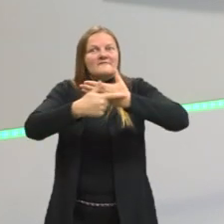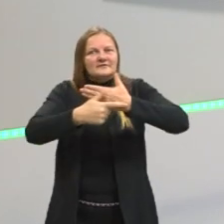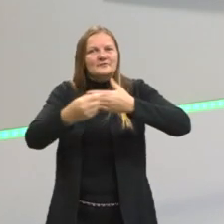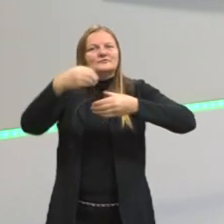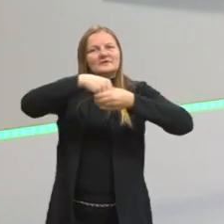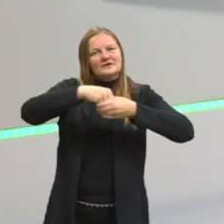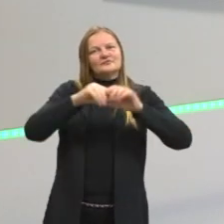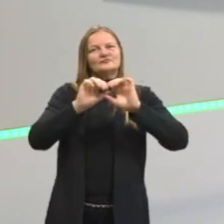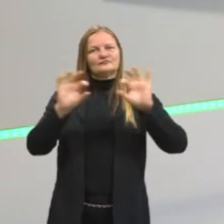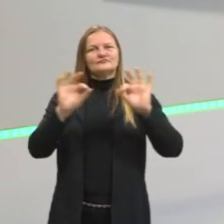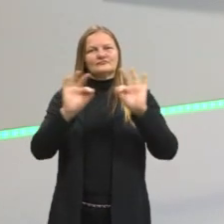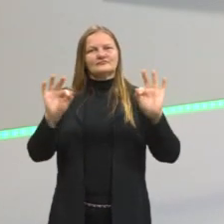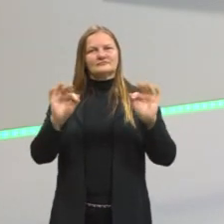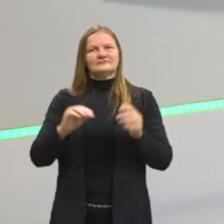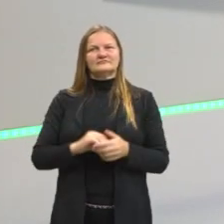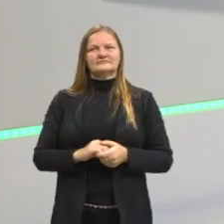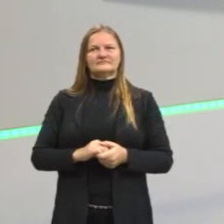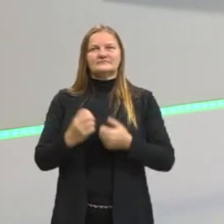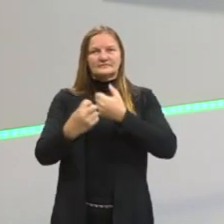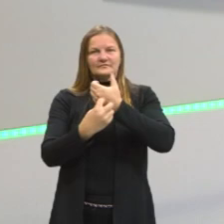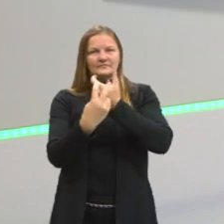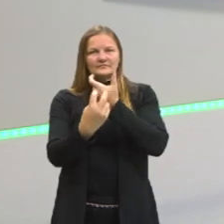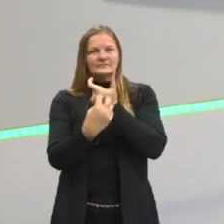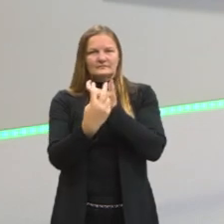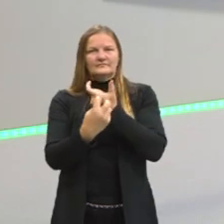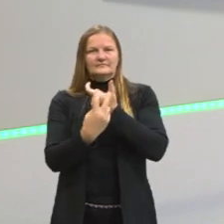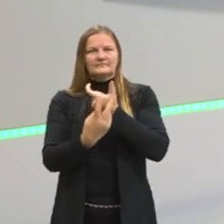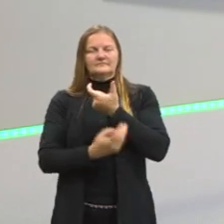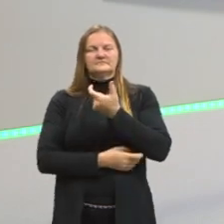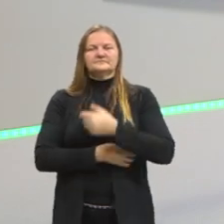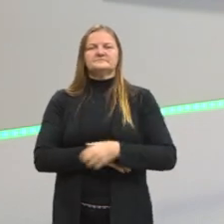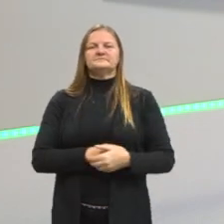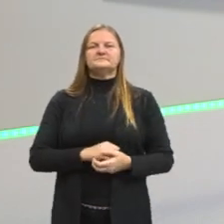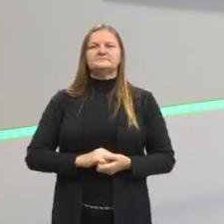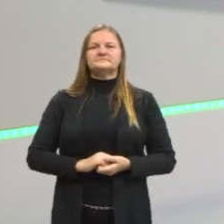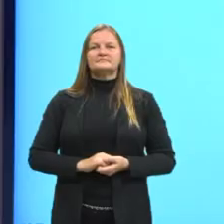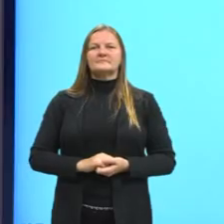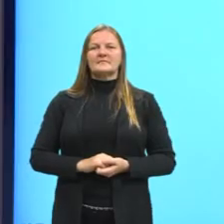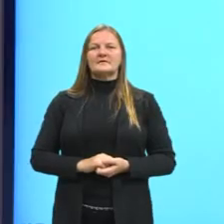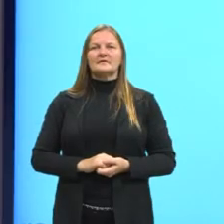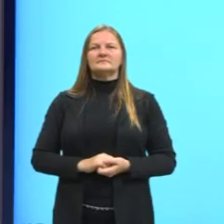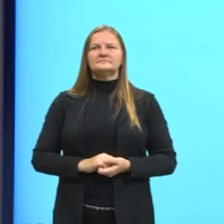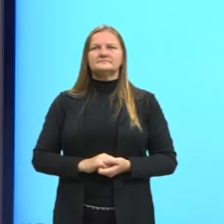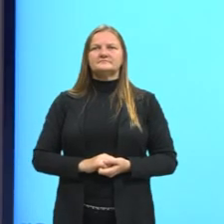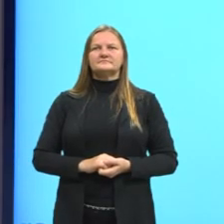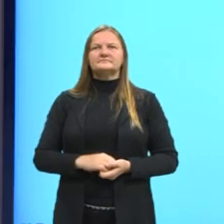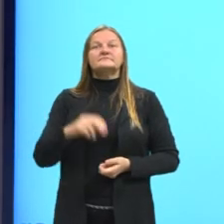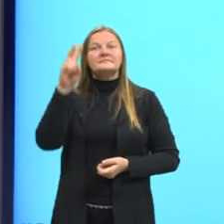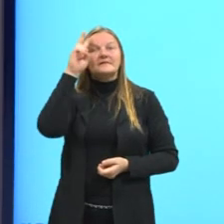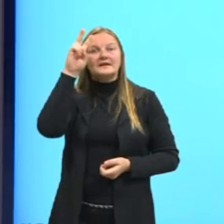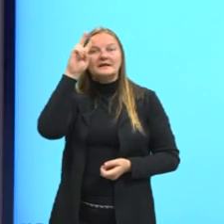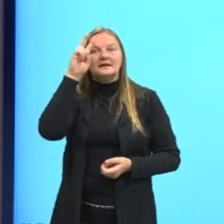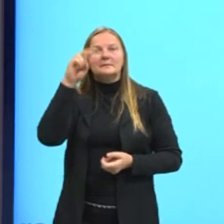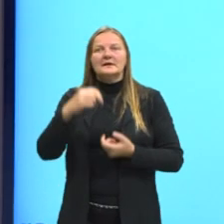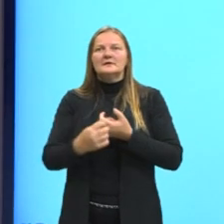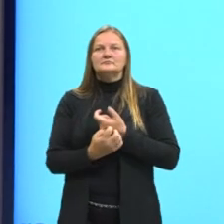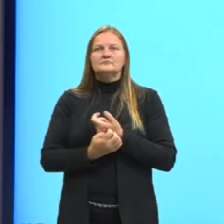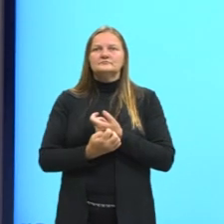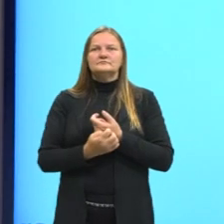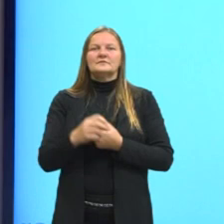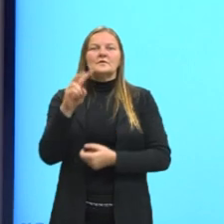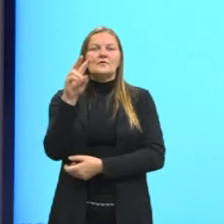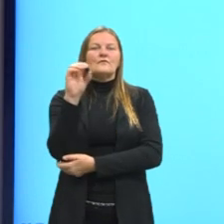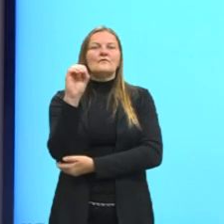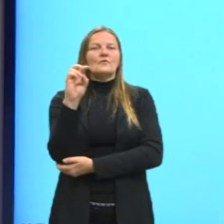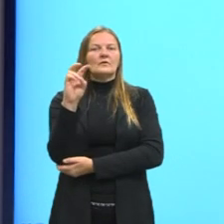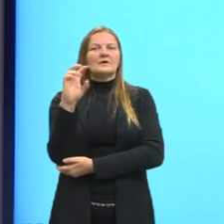quando analisada sintaticamente em uma oração. Para a gente lembrar, então, o que é esse vocativo,